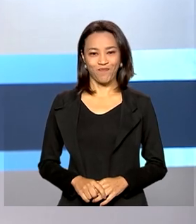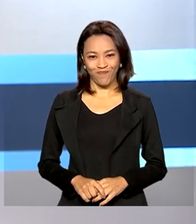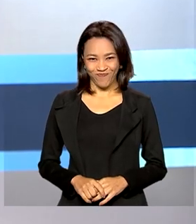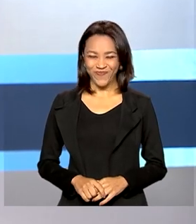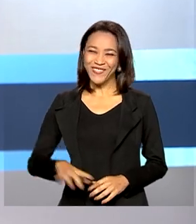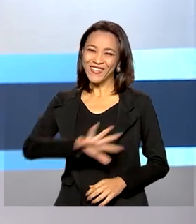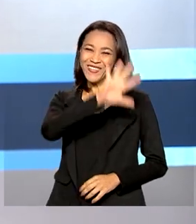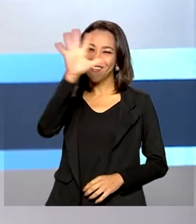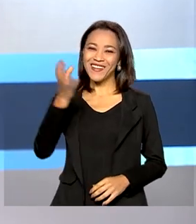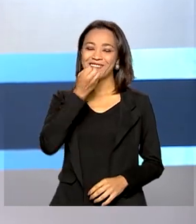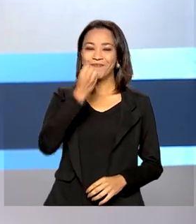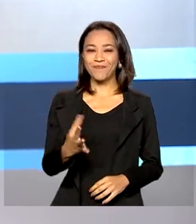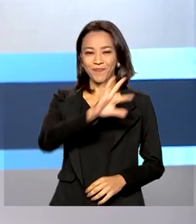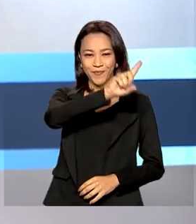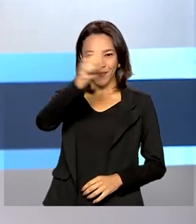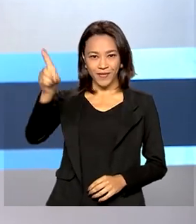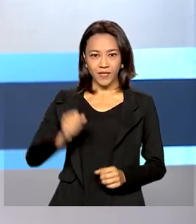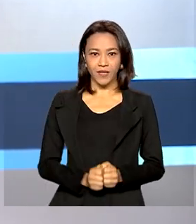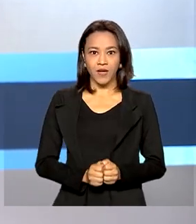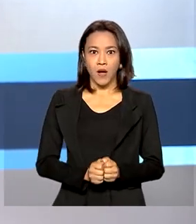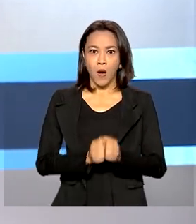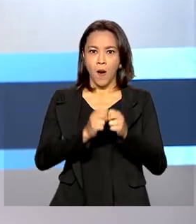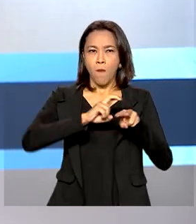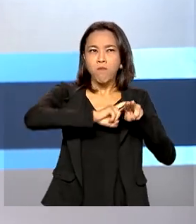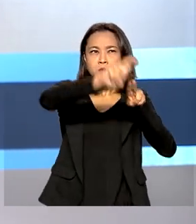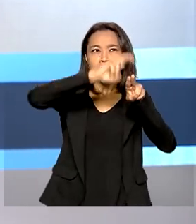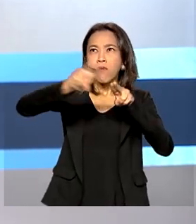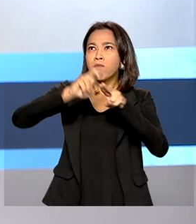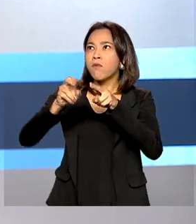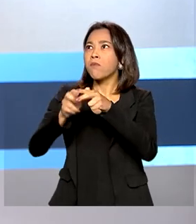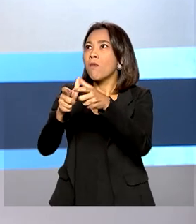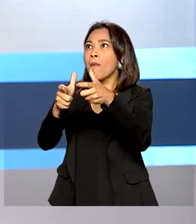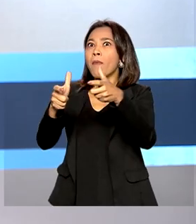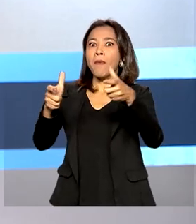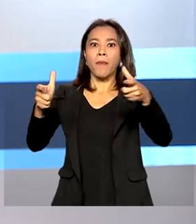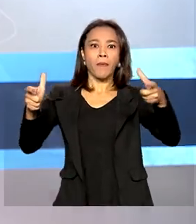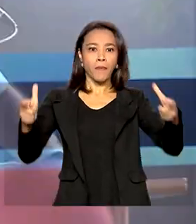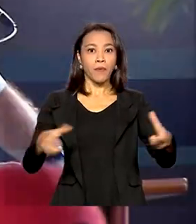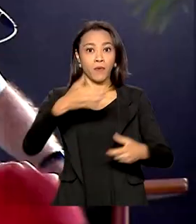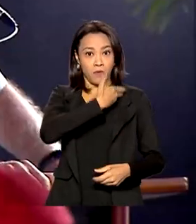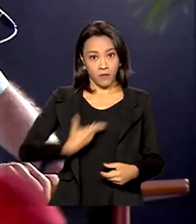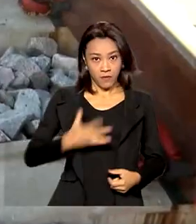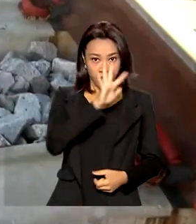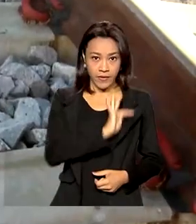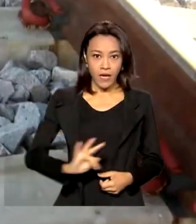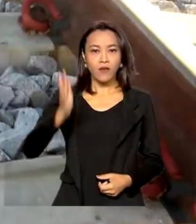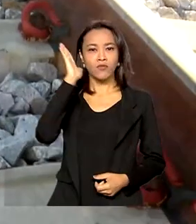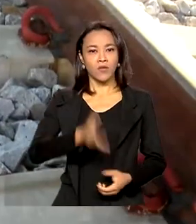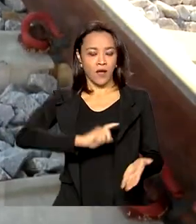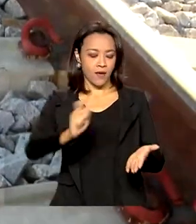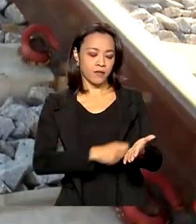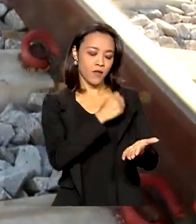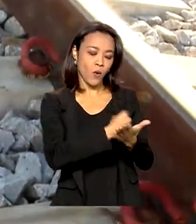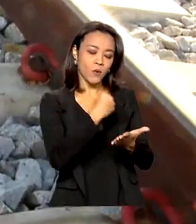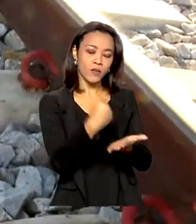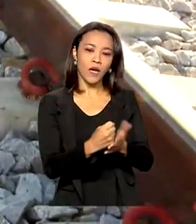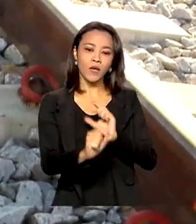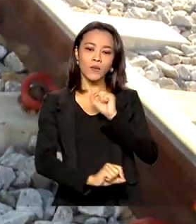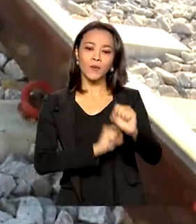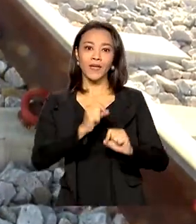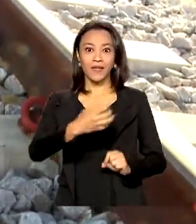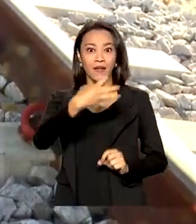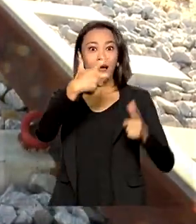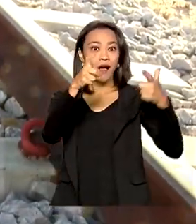Olá, bom dia. Ampliação da malha ferroviária. Governo federal assina contrato de integração na